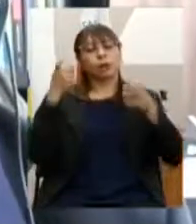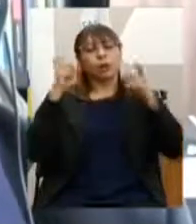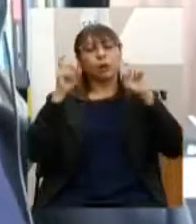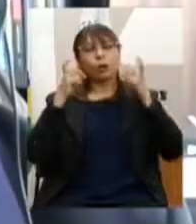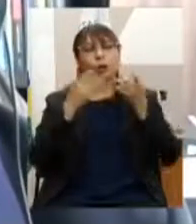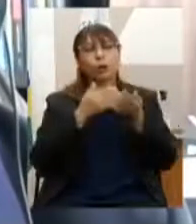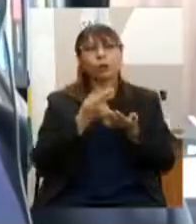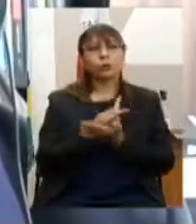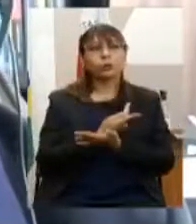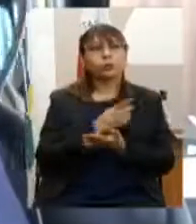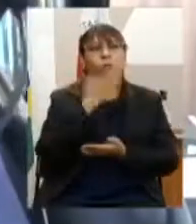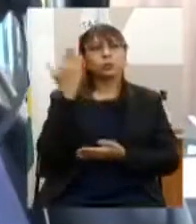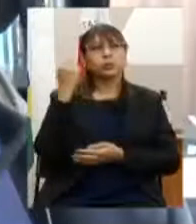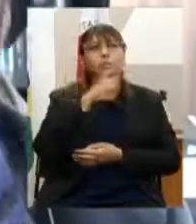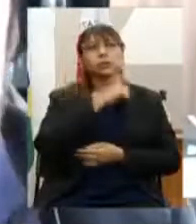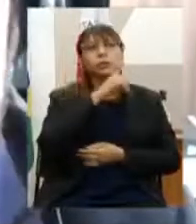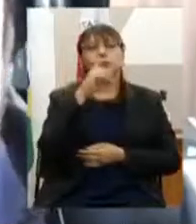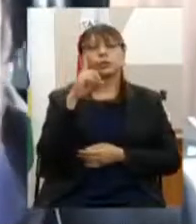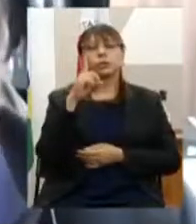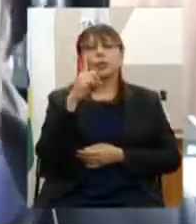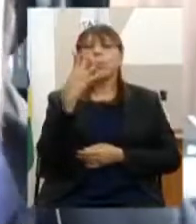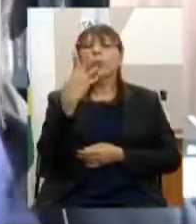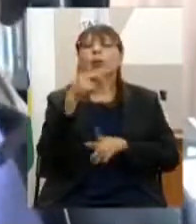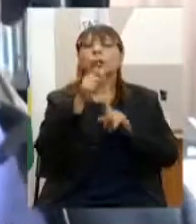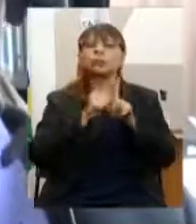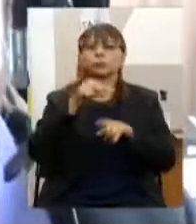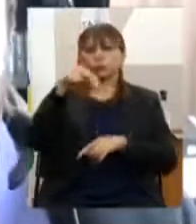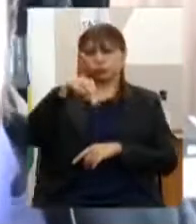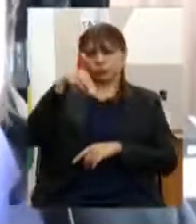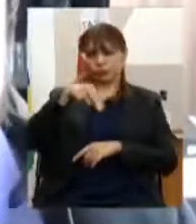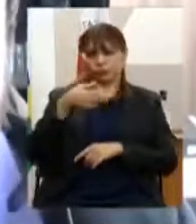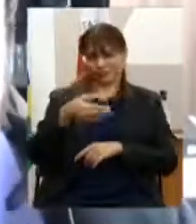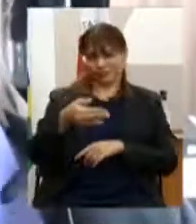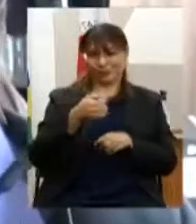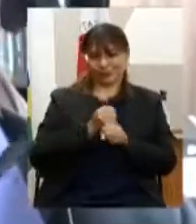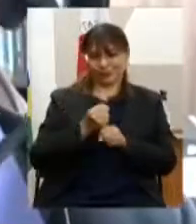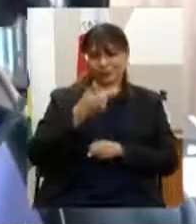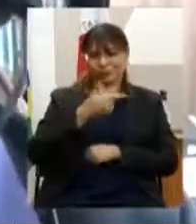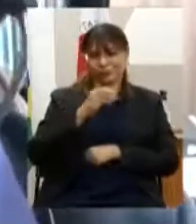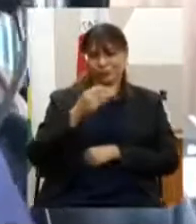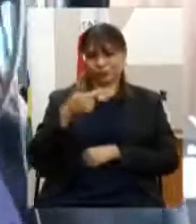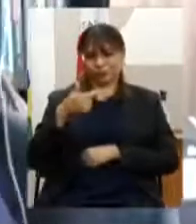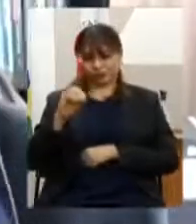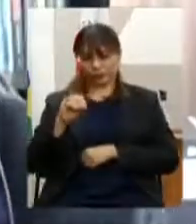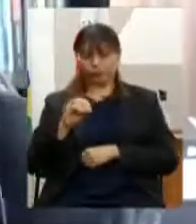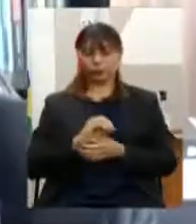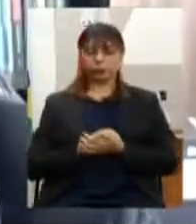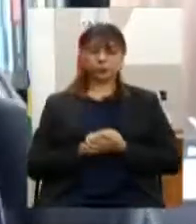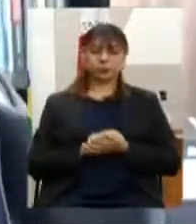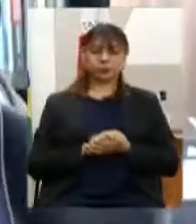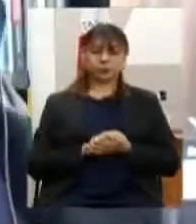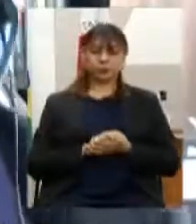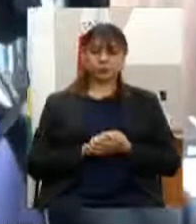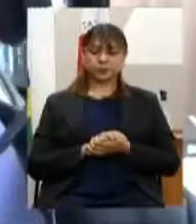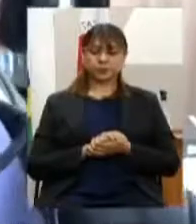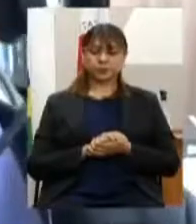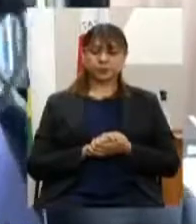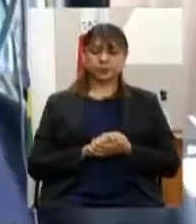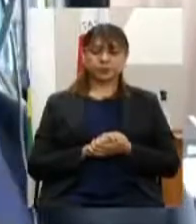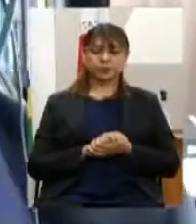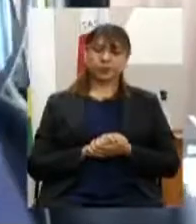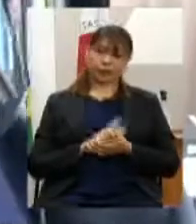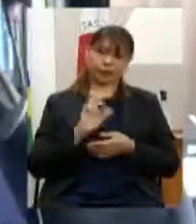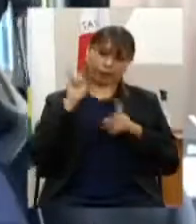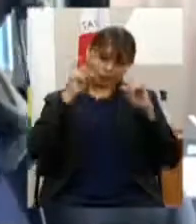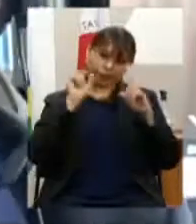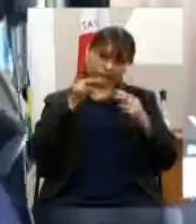aconteceu no dia 4 de novembro de 2020 e em reunião remota